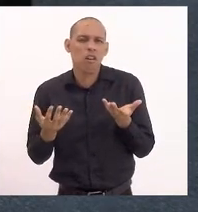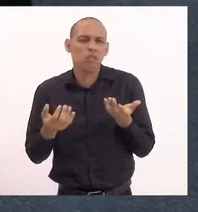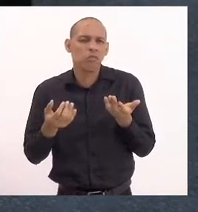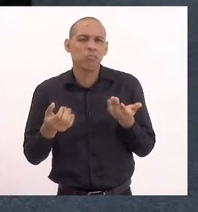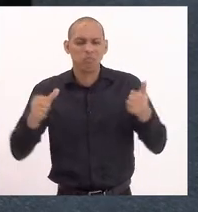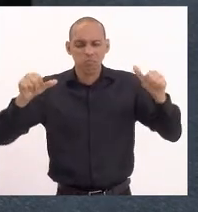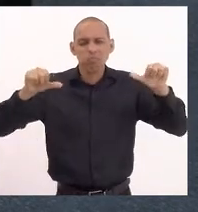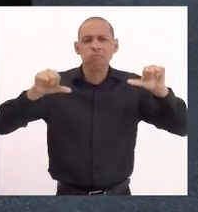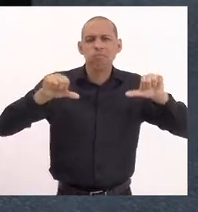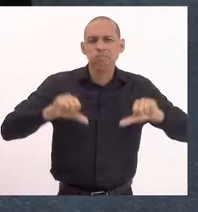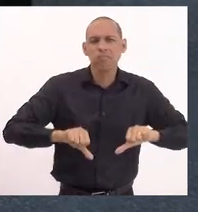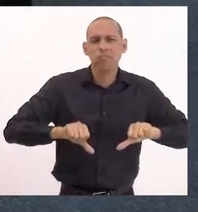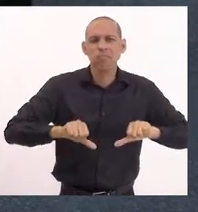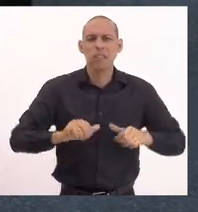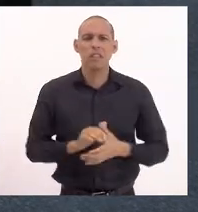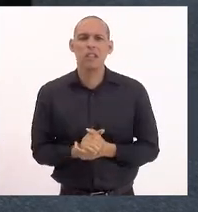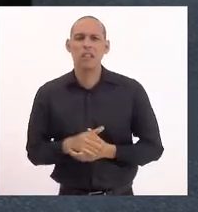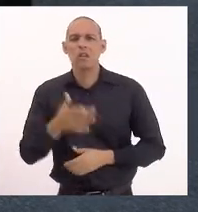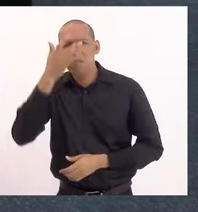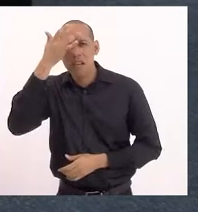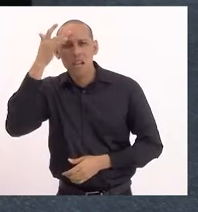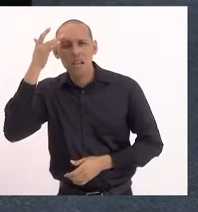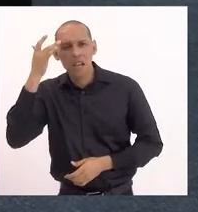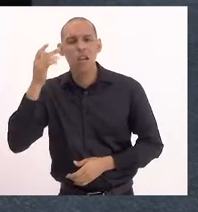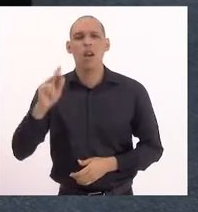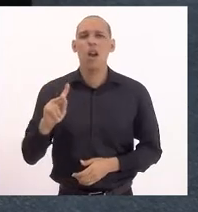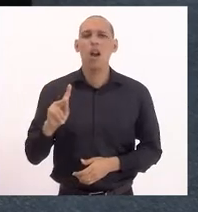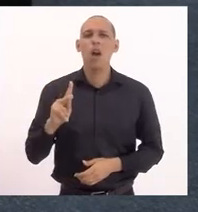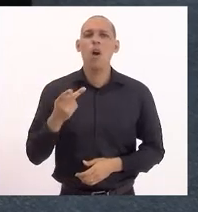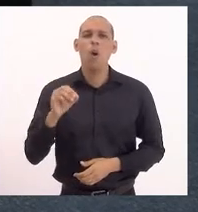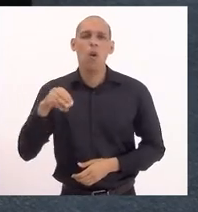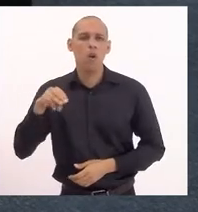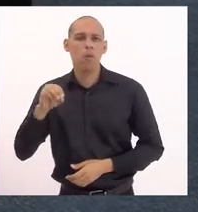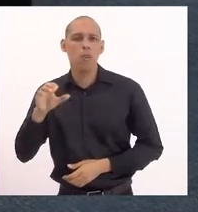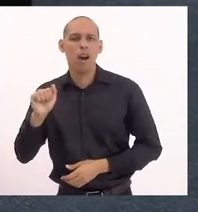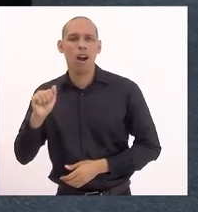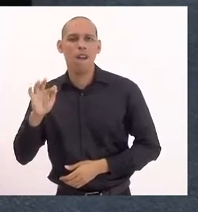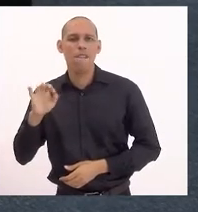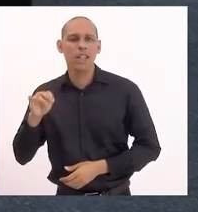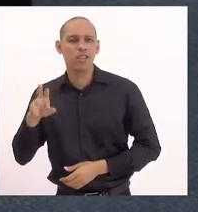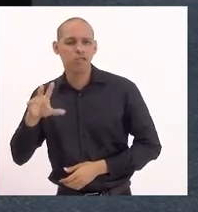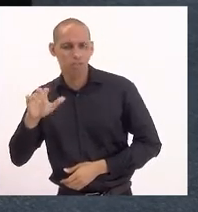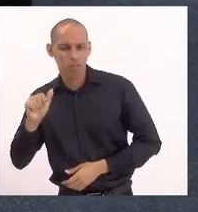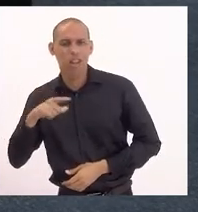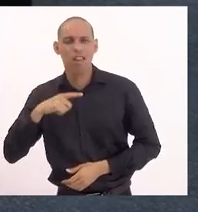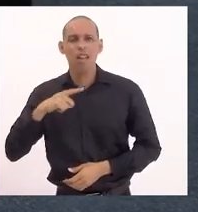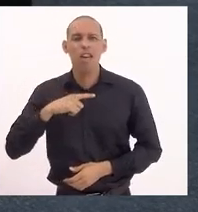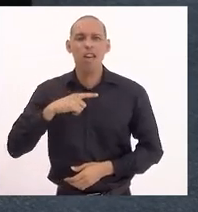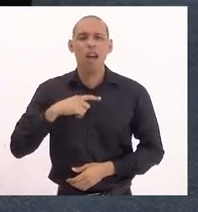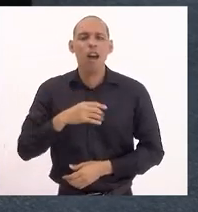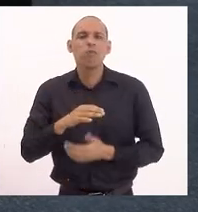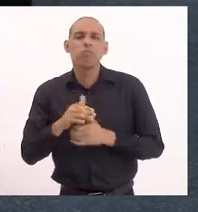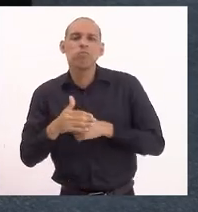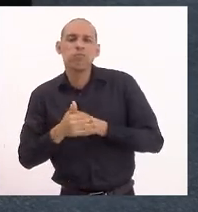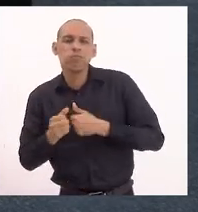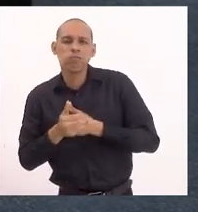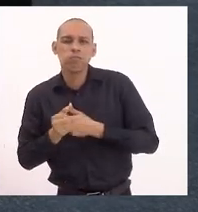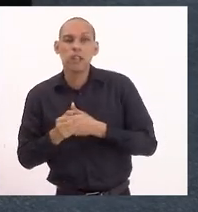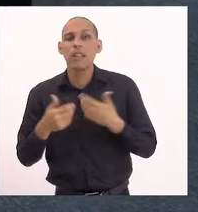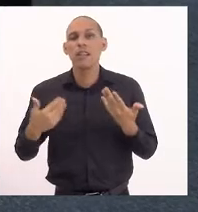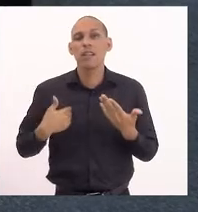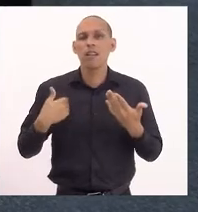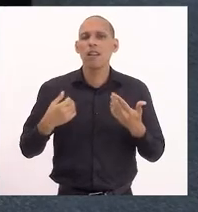as pessoas que mantêm relações homoafetivas. Então, não apenas atuou contra a instalação desse centro, como em nota pública, se